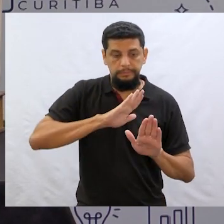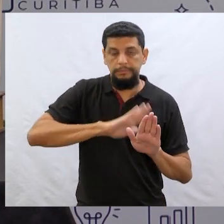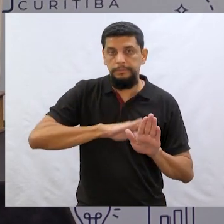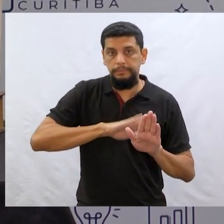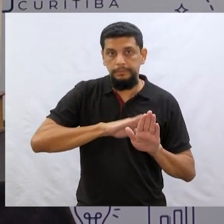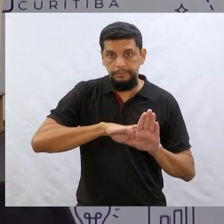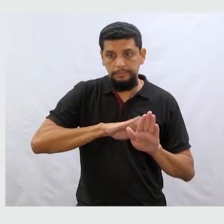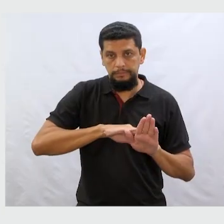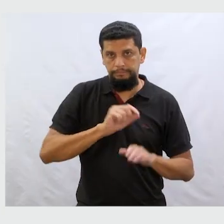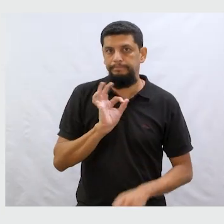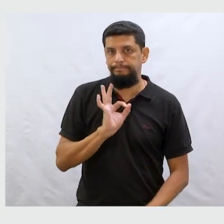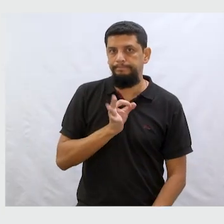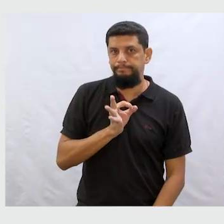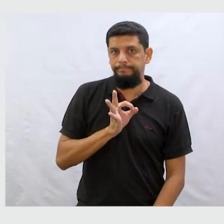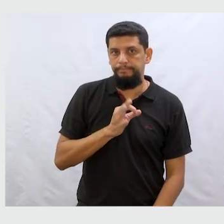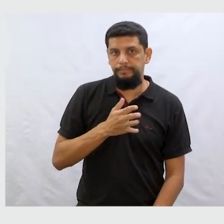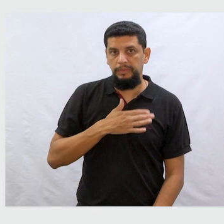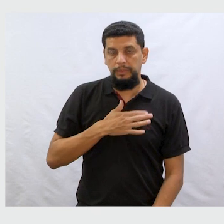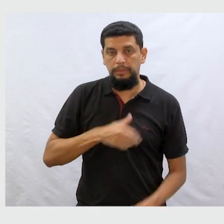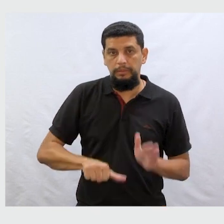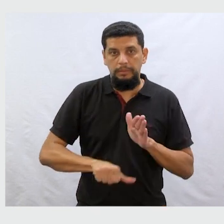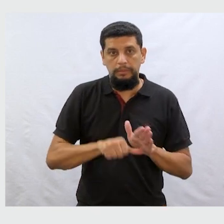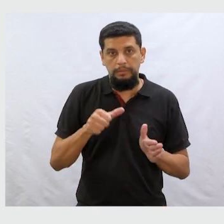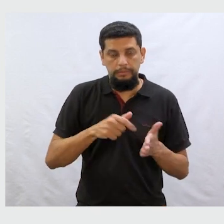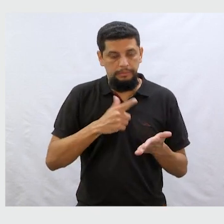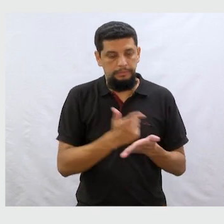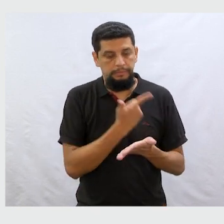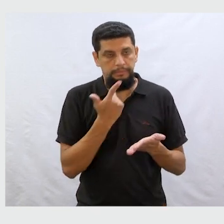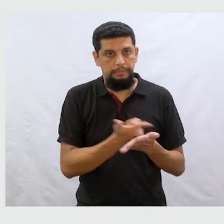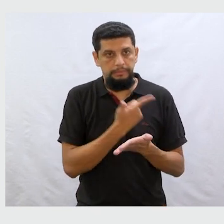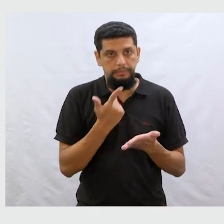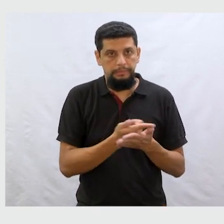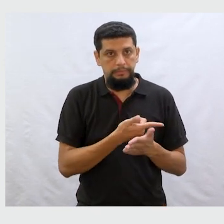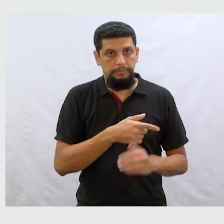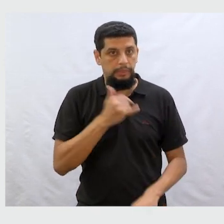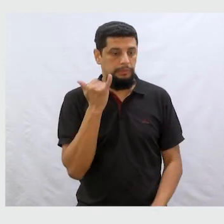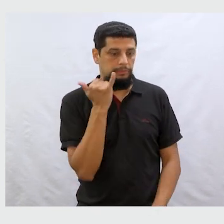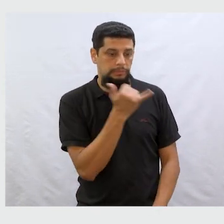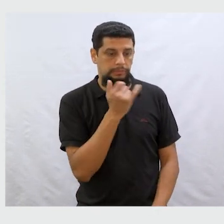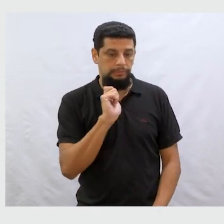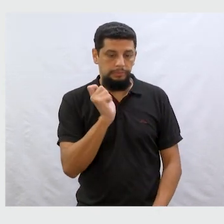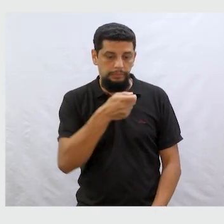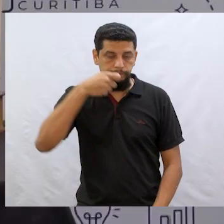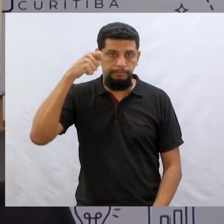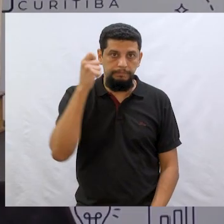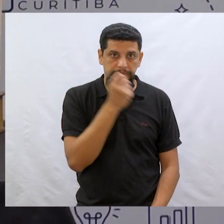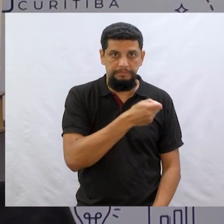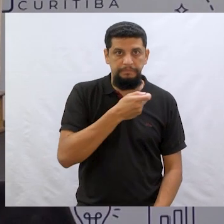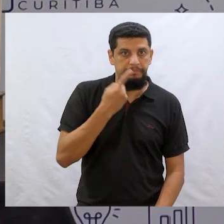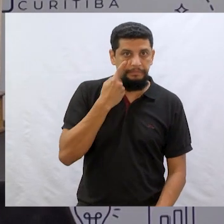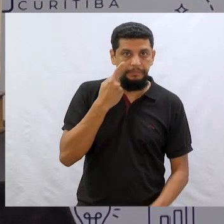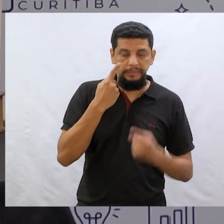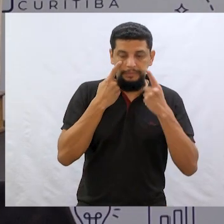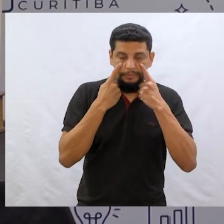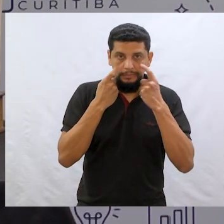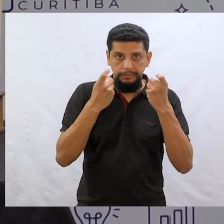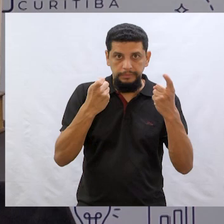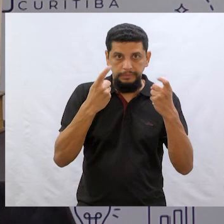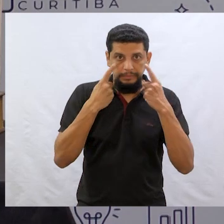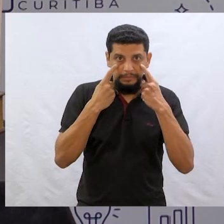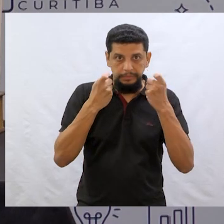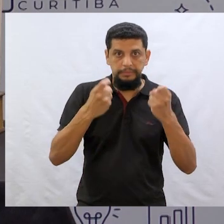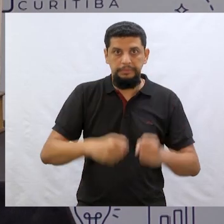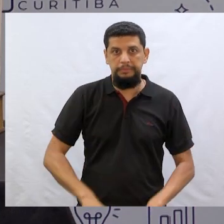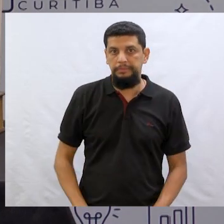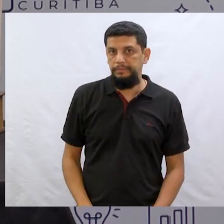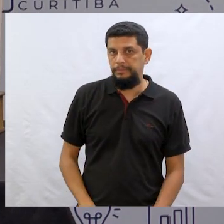nosso livro é este aí. Isso mesmo. Meu primeiro livro de contos de fadas. Olha só que interessante. Quer dizer que a história